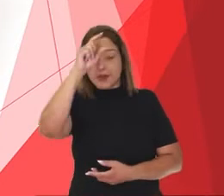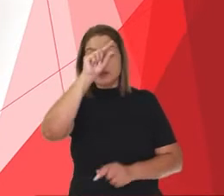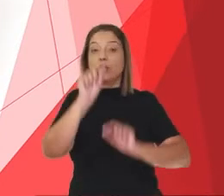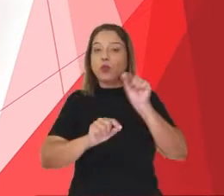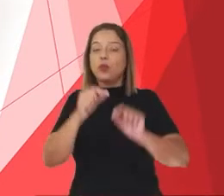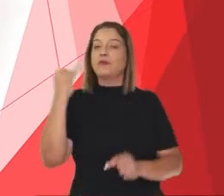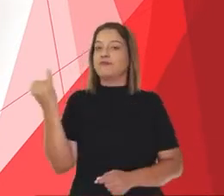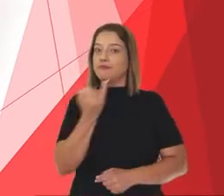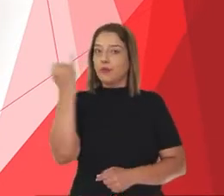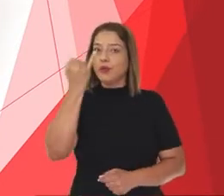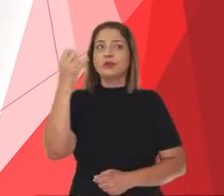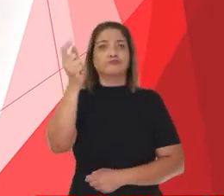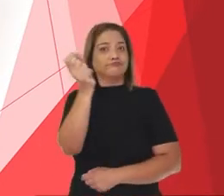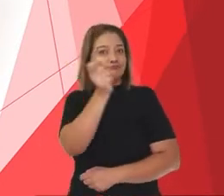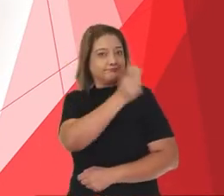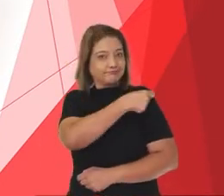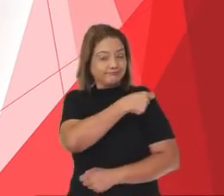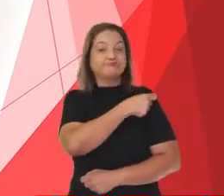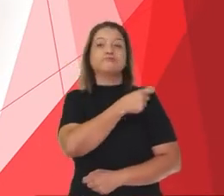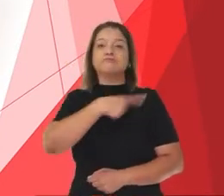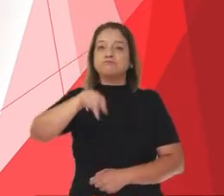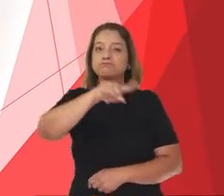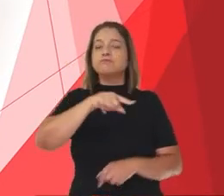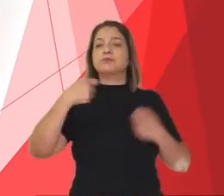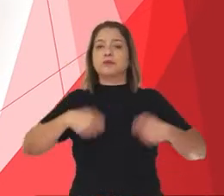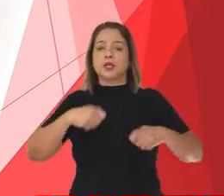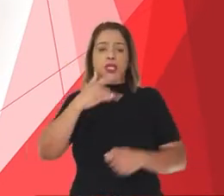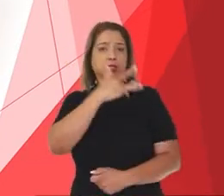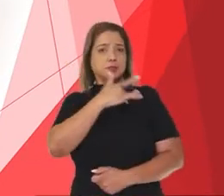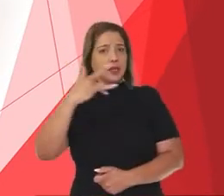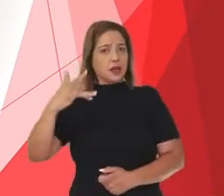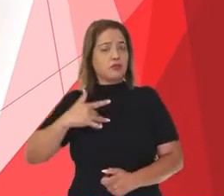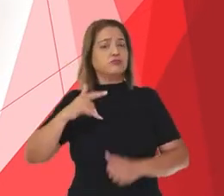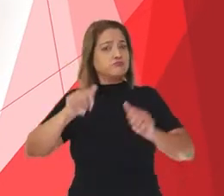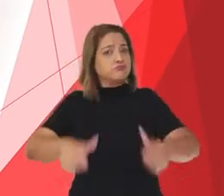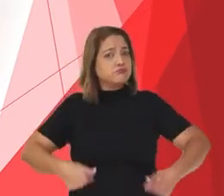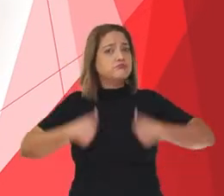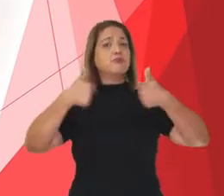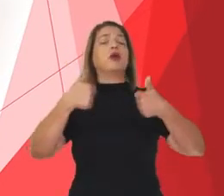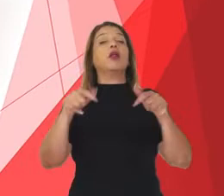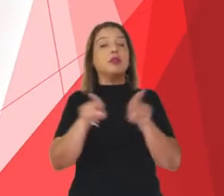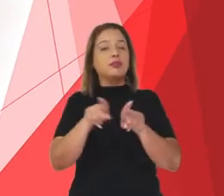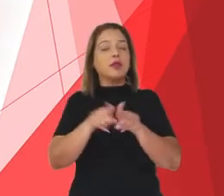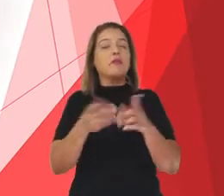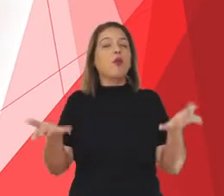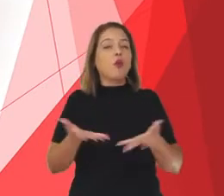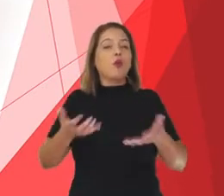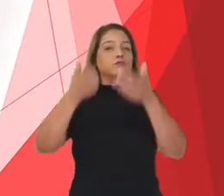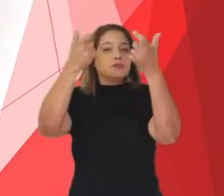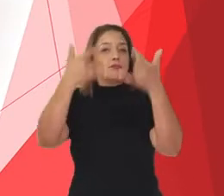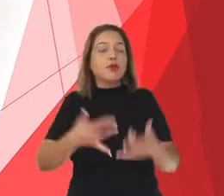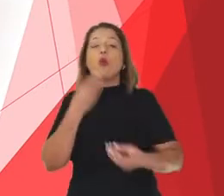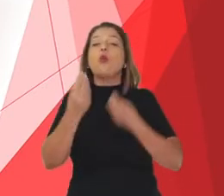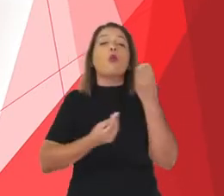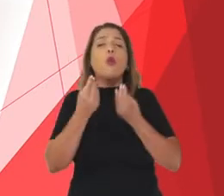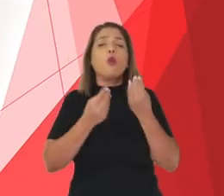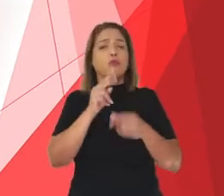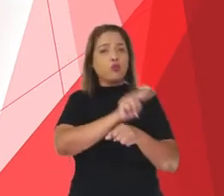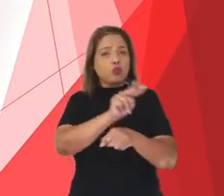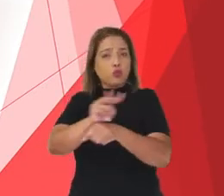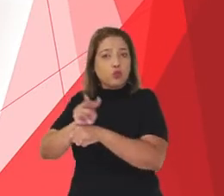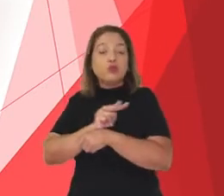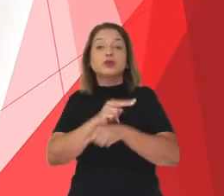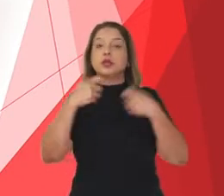importância da vacina para manter a nossa saúde e também conversaremos sobre os cuidados que